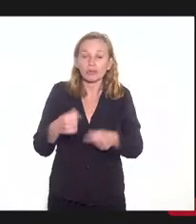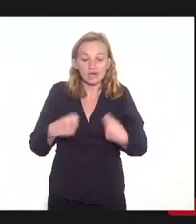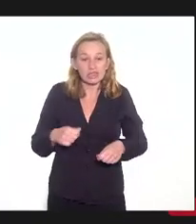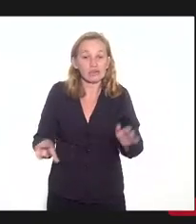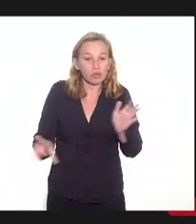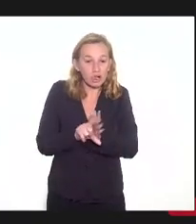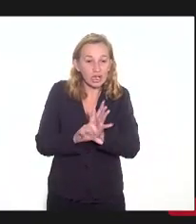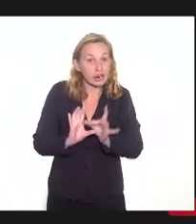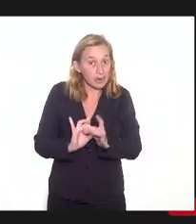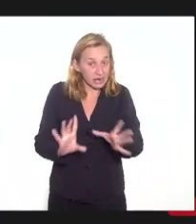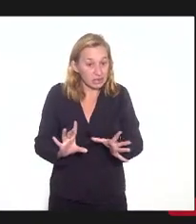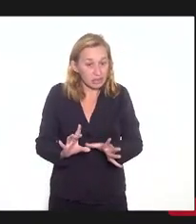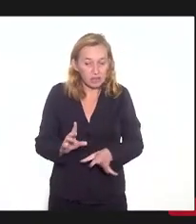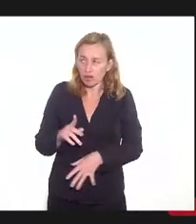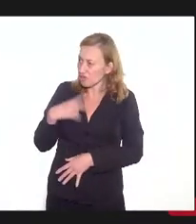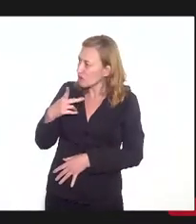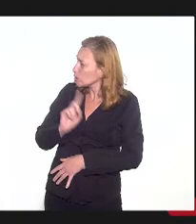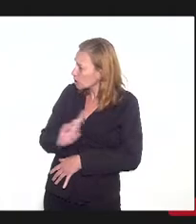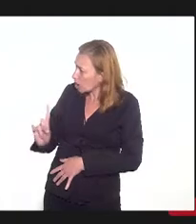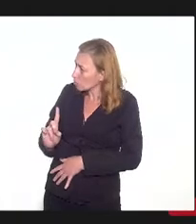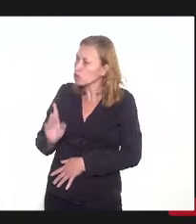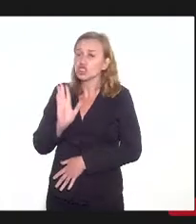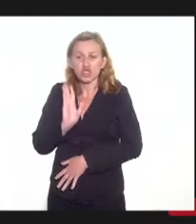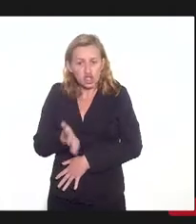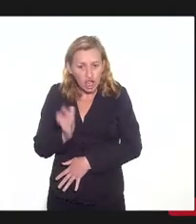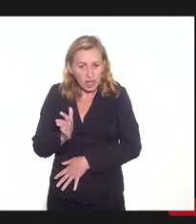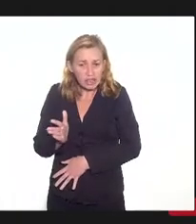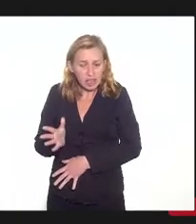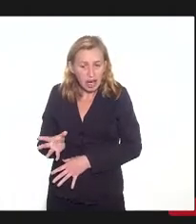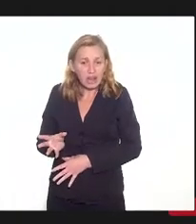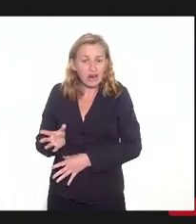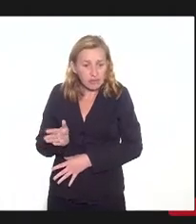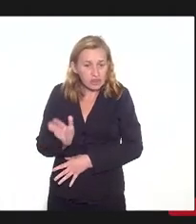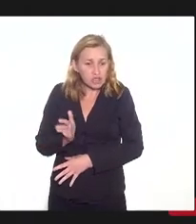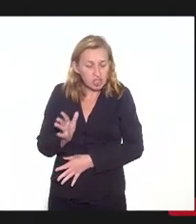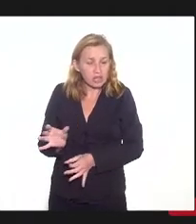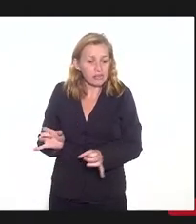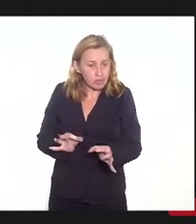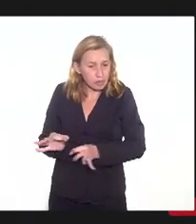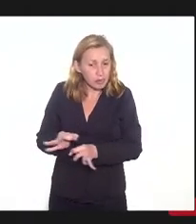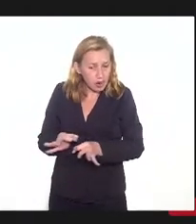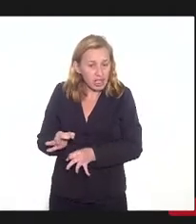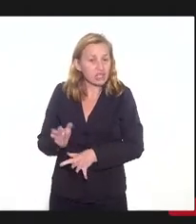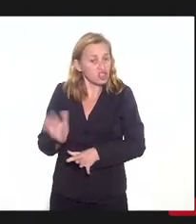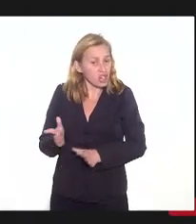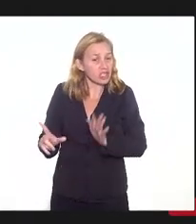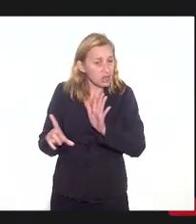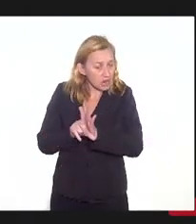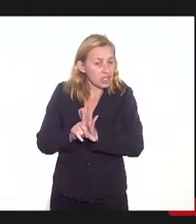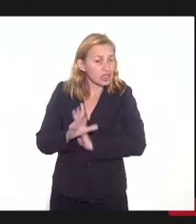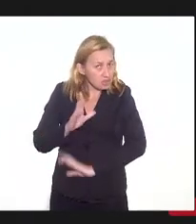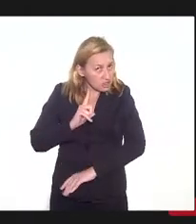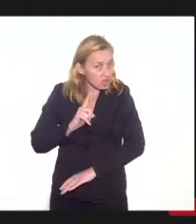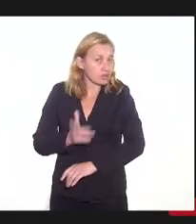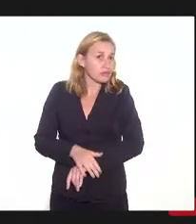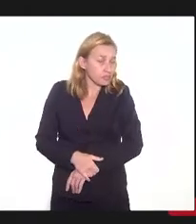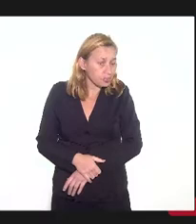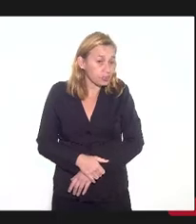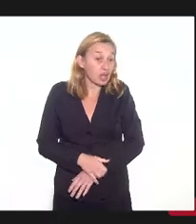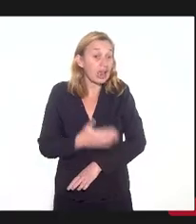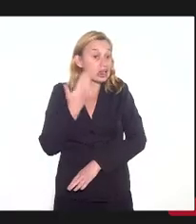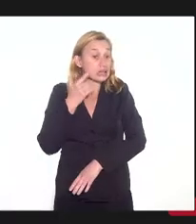autorizativa e nós dissemos não, porque a gente já estava no regime anterior, já tinha uma lei autorizativa. E eles acabaram